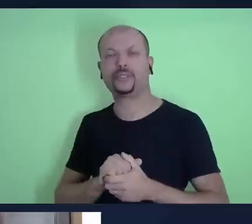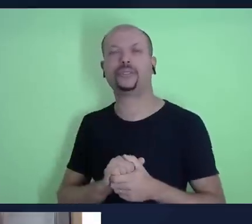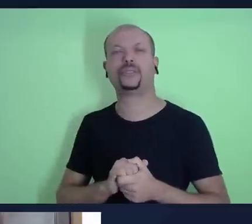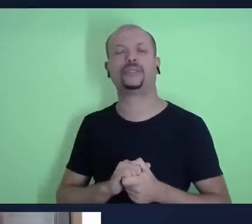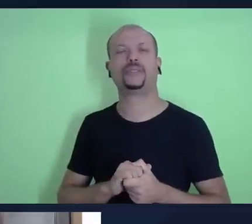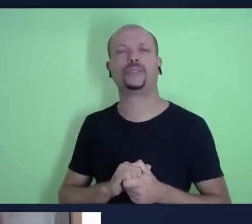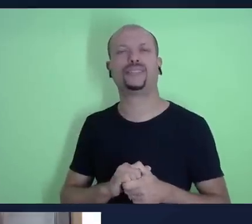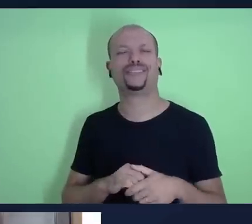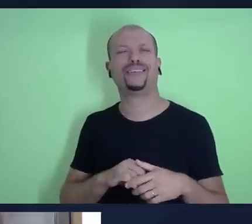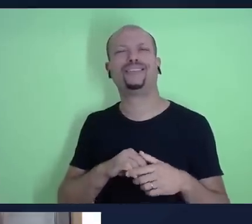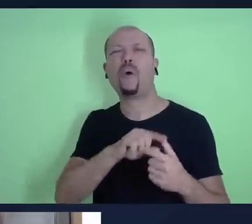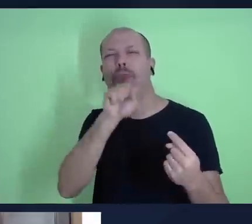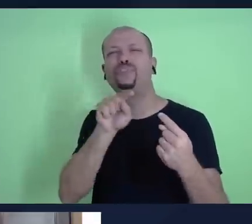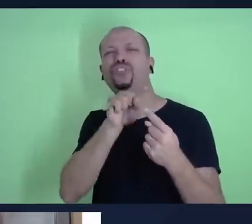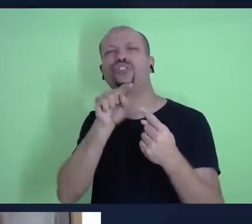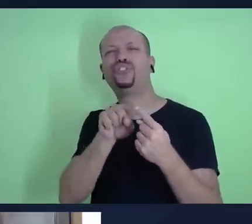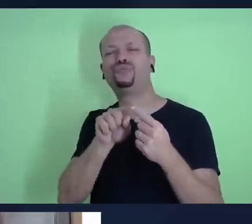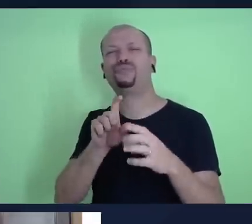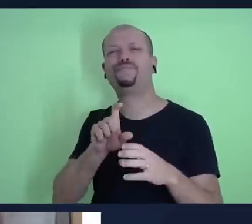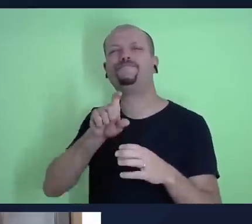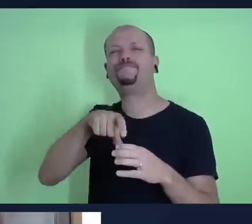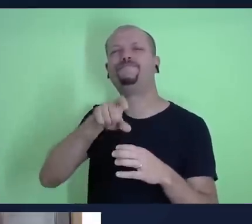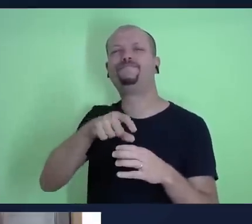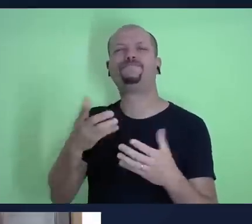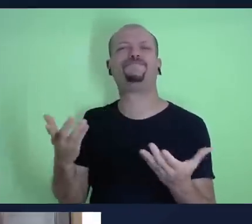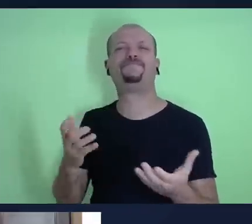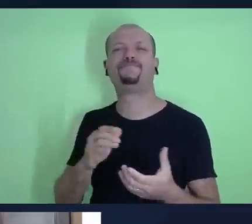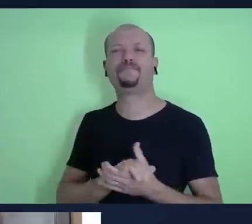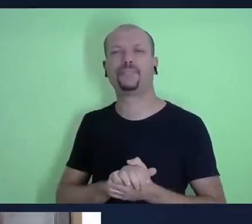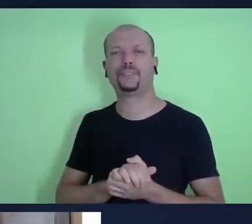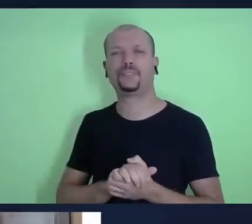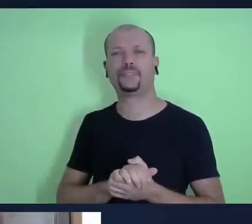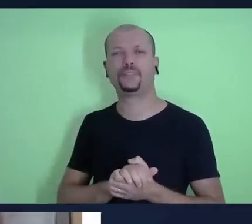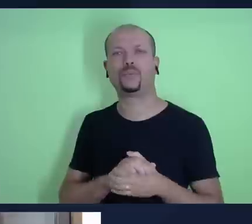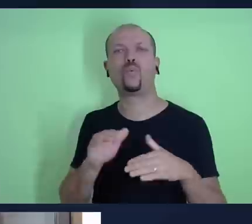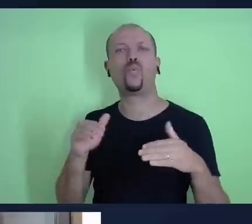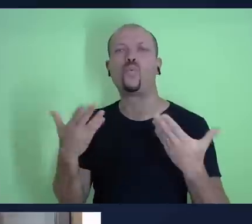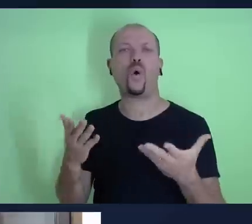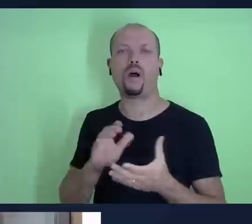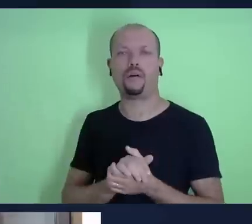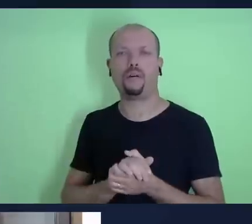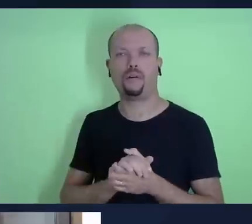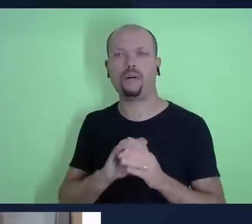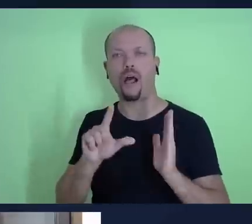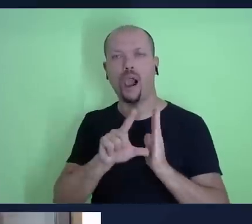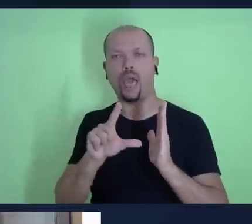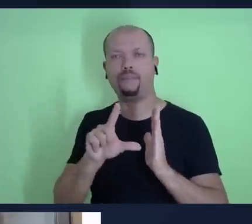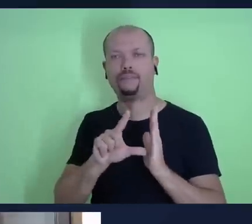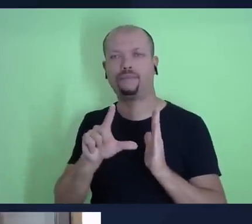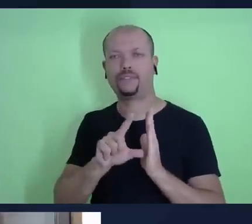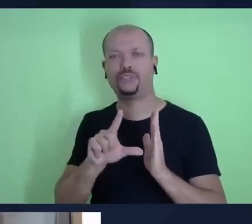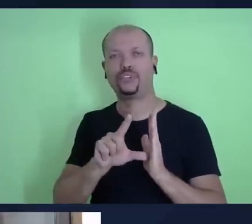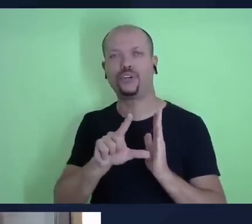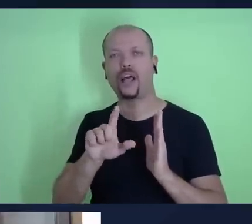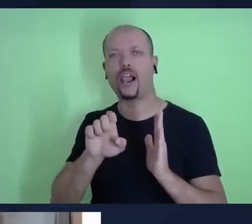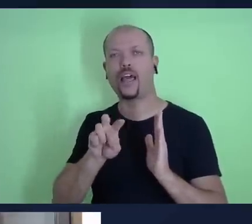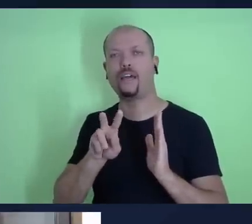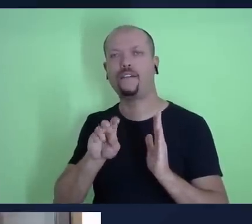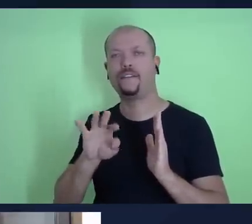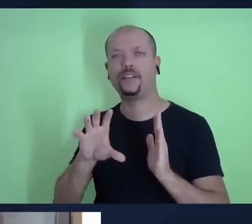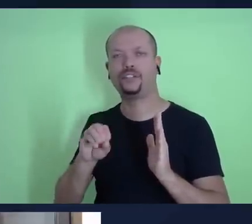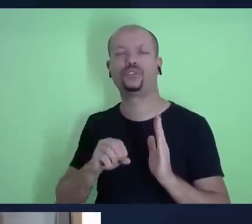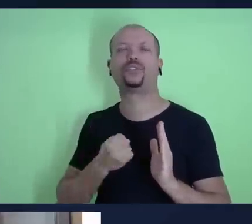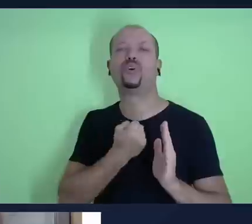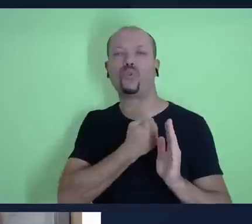é o propósito? A lição de terça nos traz essa temática, o propósito do dízimo, de acordo com o Levítico 27, números 20 e